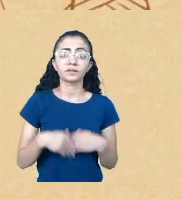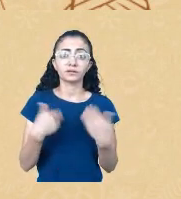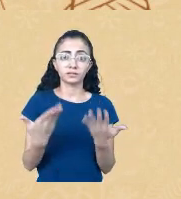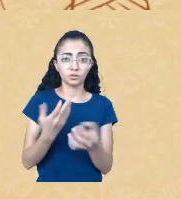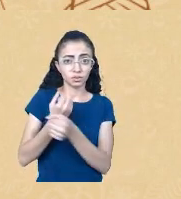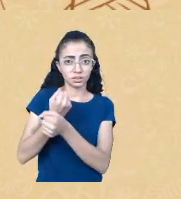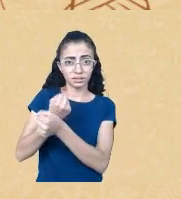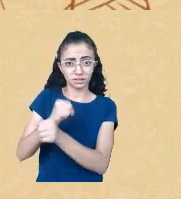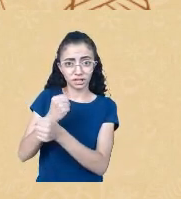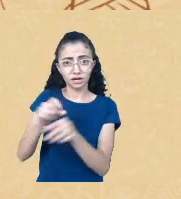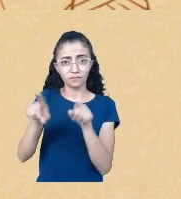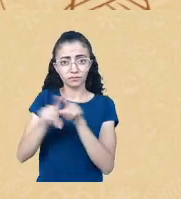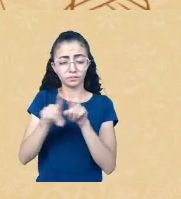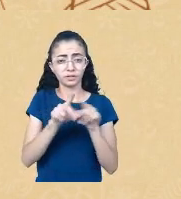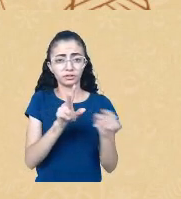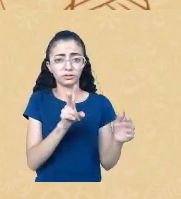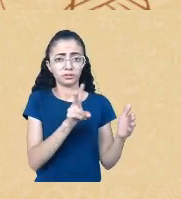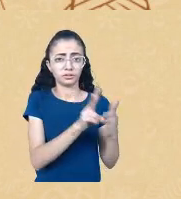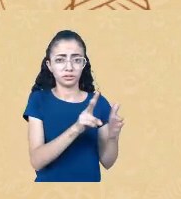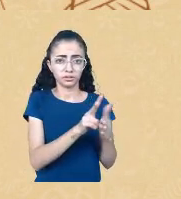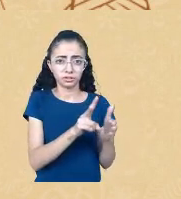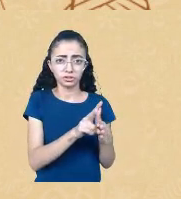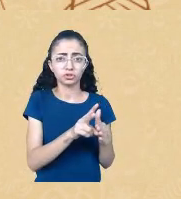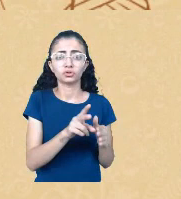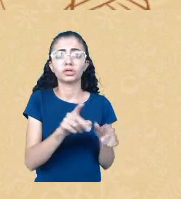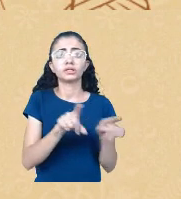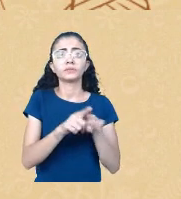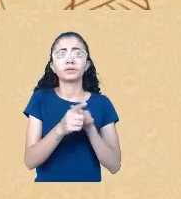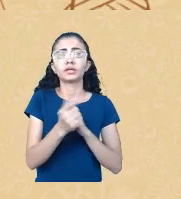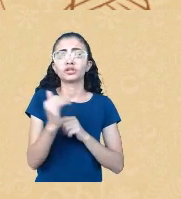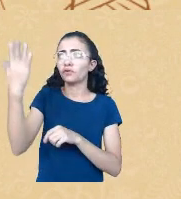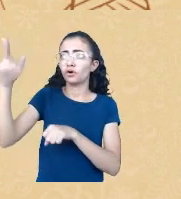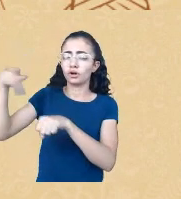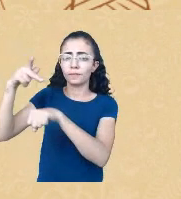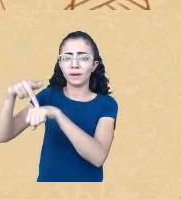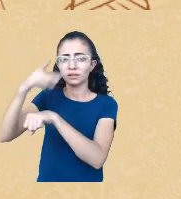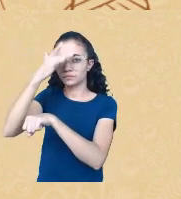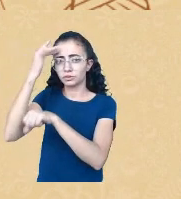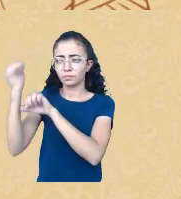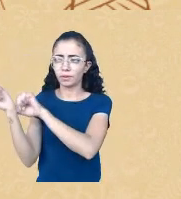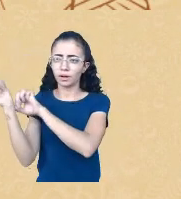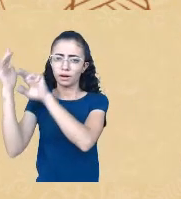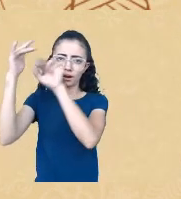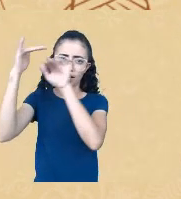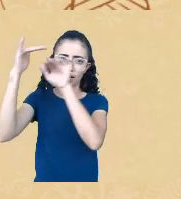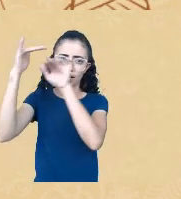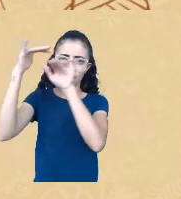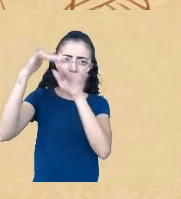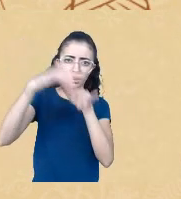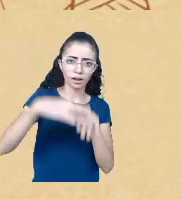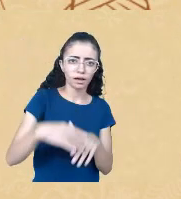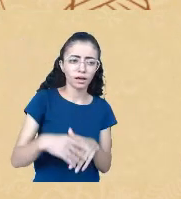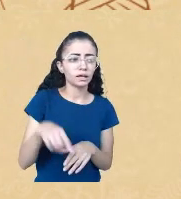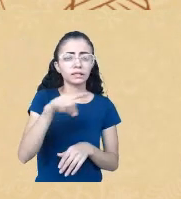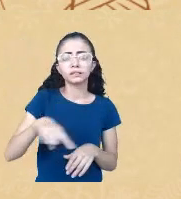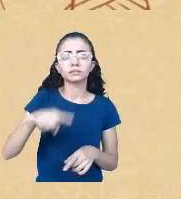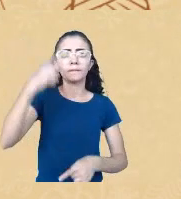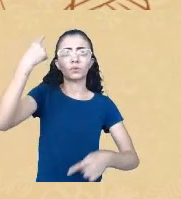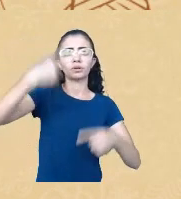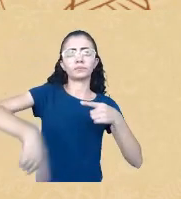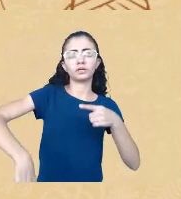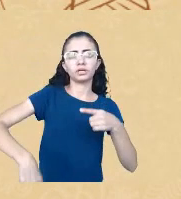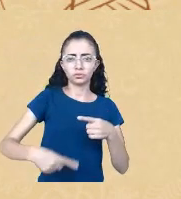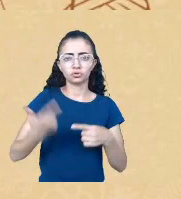índios quanto migrantes pobres europeus ficaram impedidos de ter suas próprias terras ainda que pequenas e